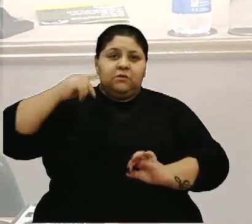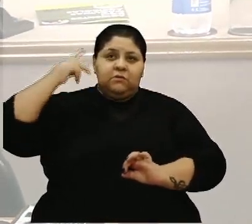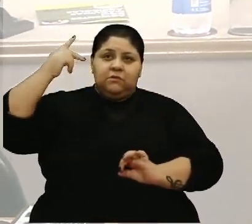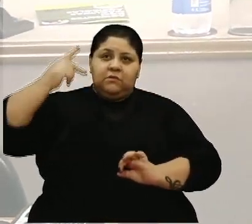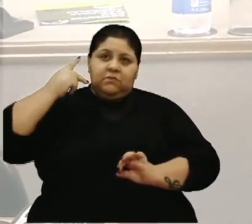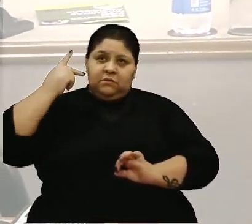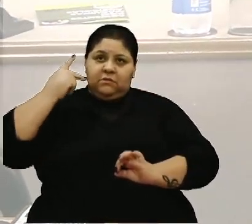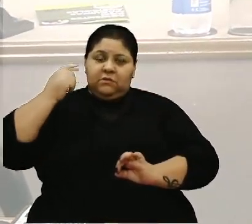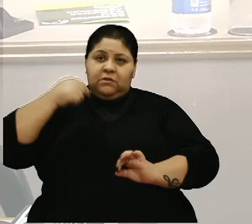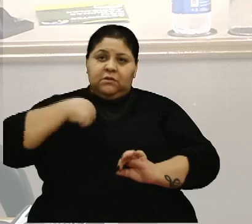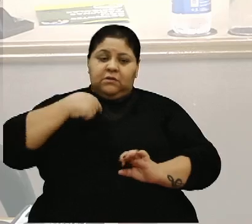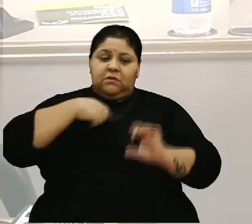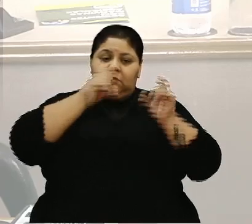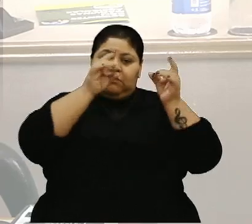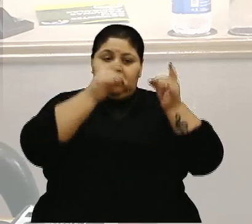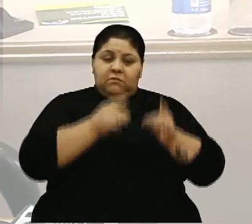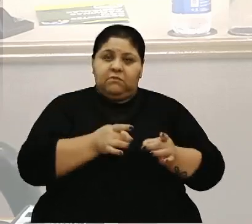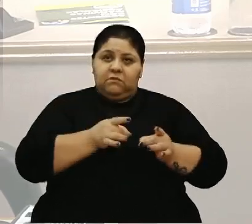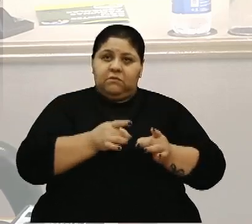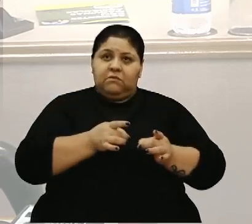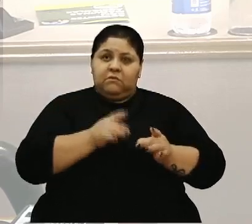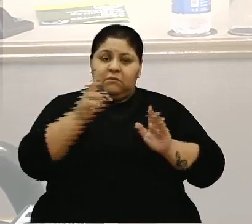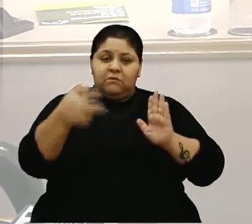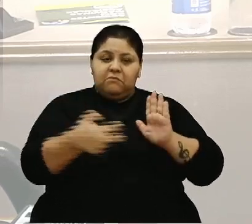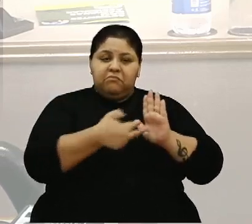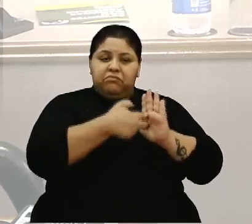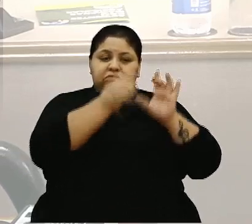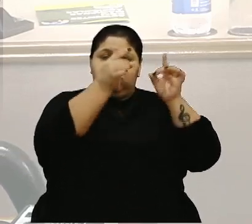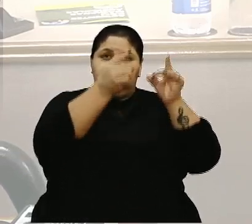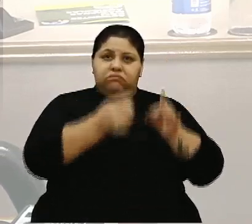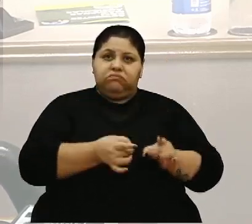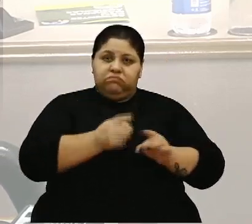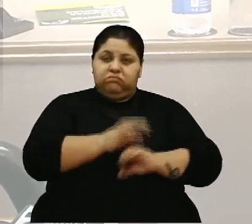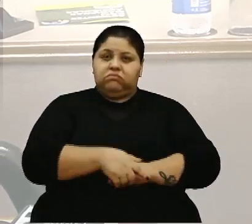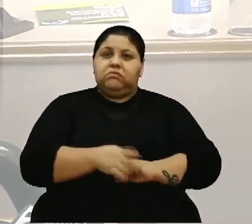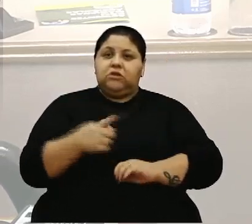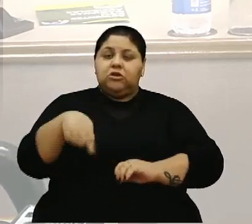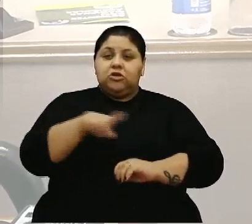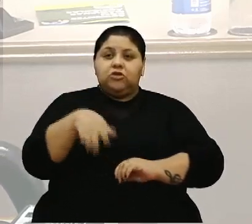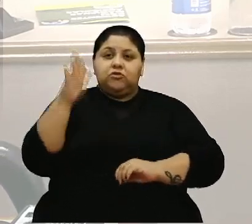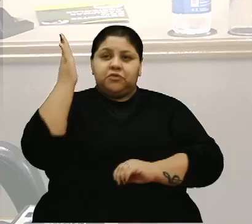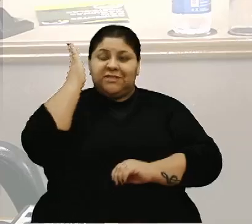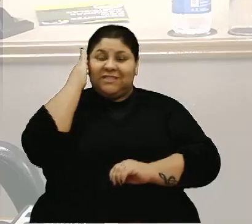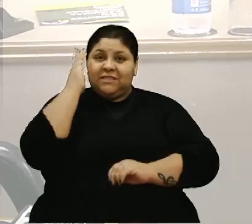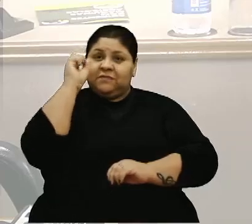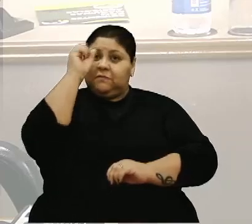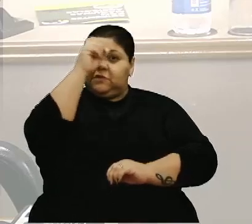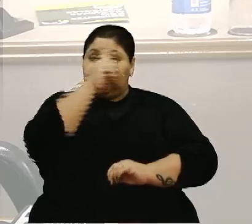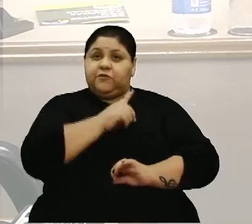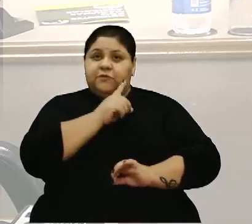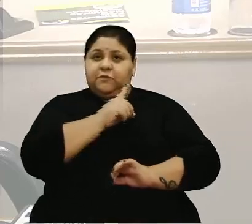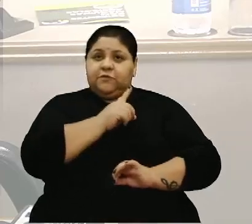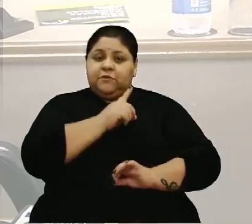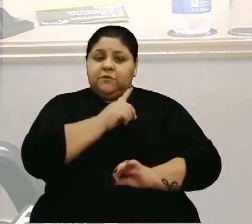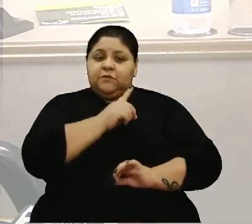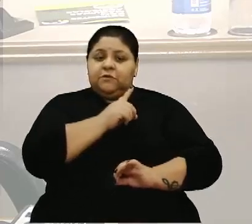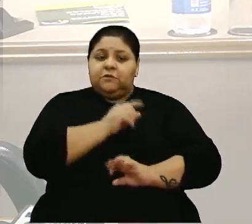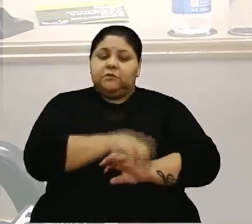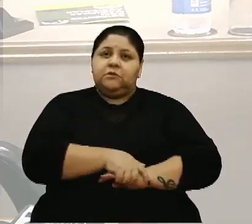especialmente, tenho dado uma atenção muito especial. Nós sabemos das dificuldades, sabemos